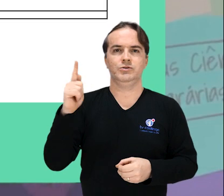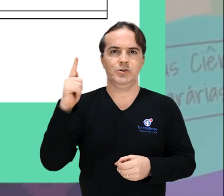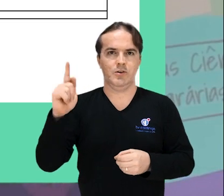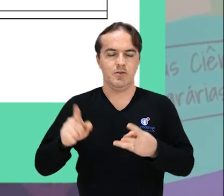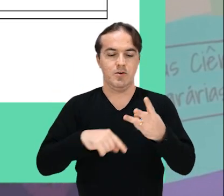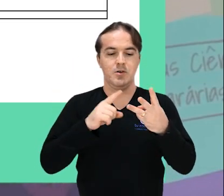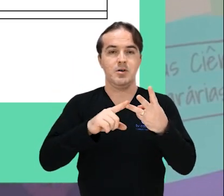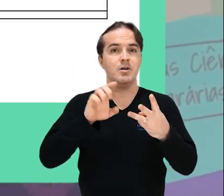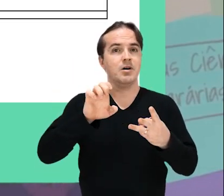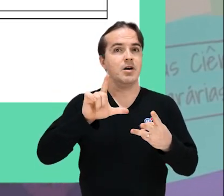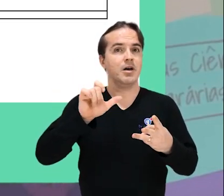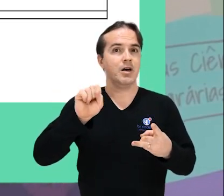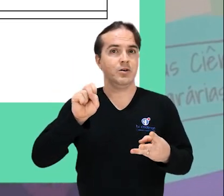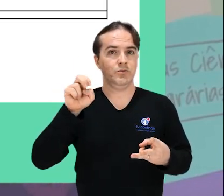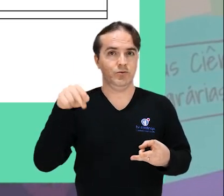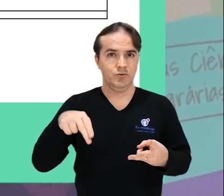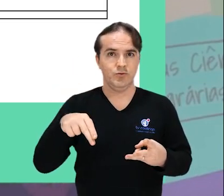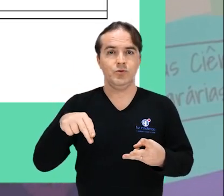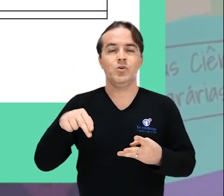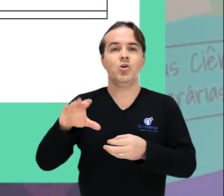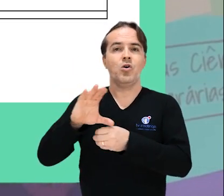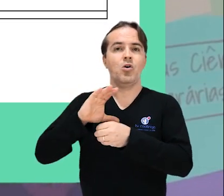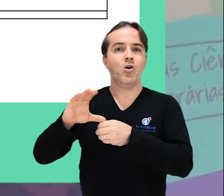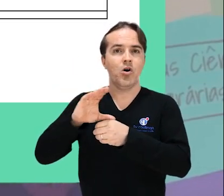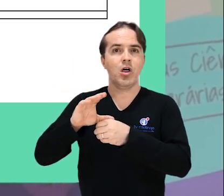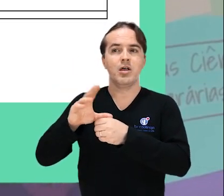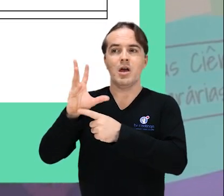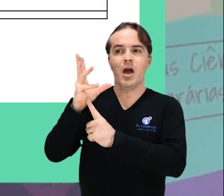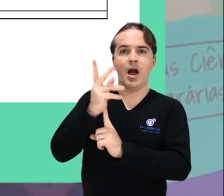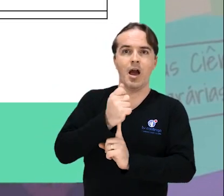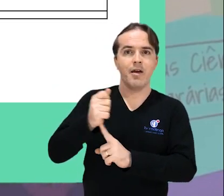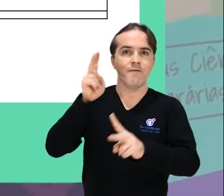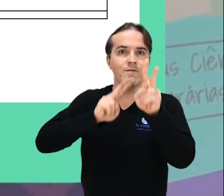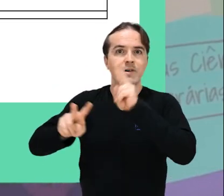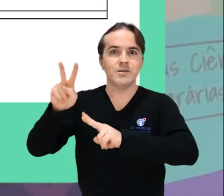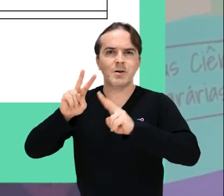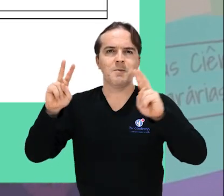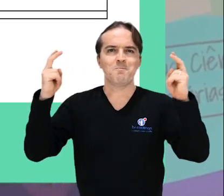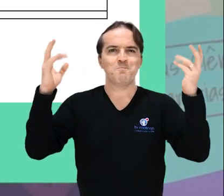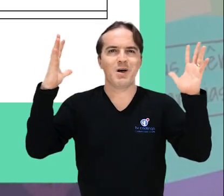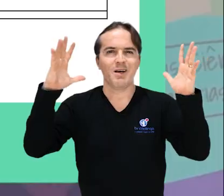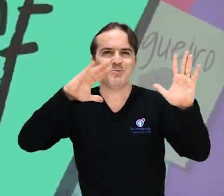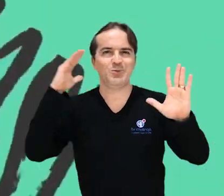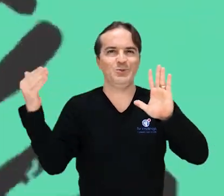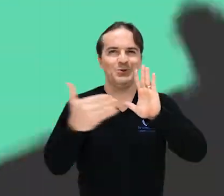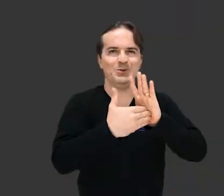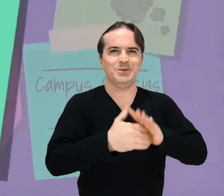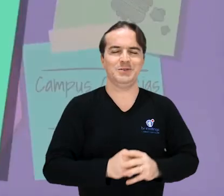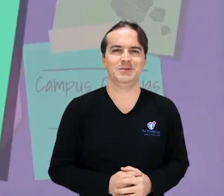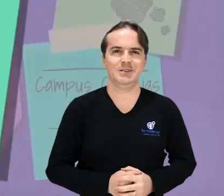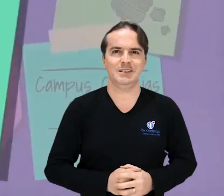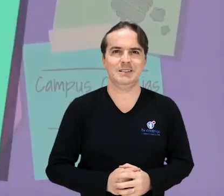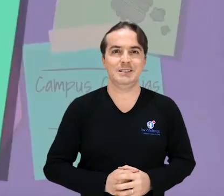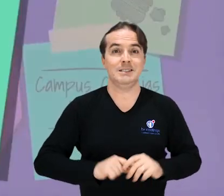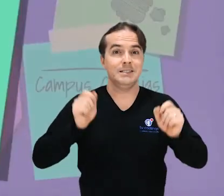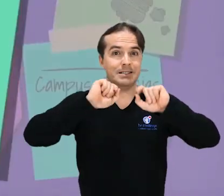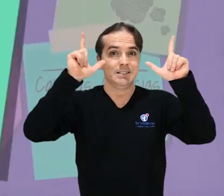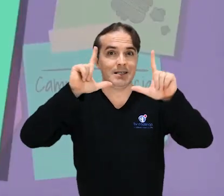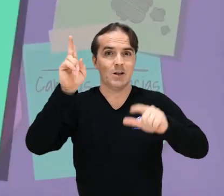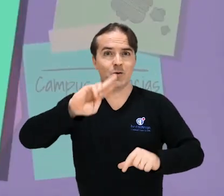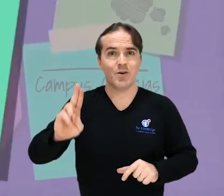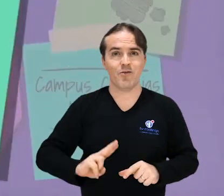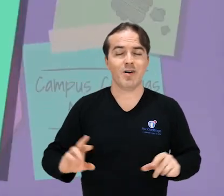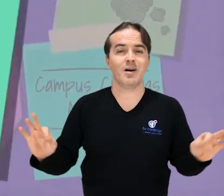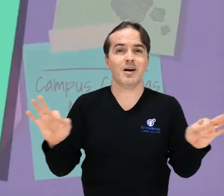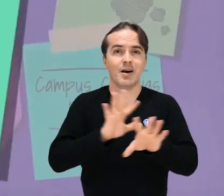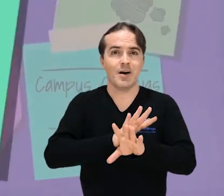e Elson de Assis, do Colegiado de Artes Visuais. Parabéns a todos! Essa edição do